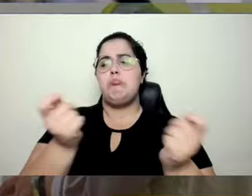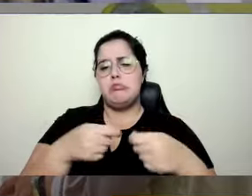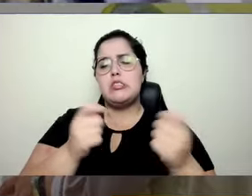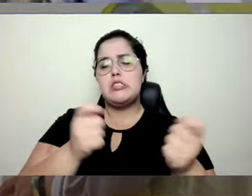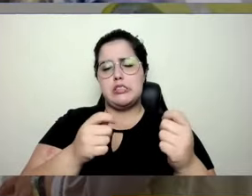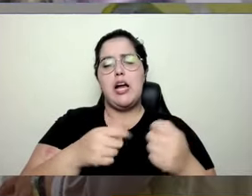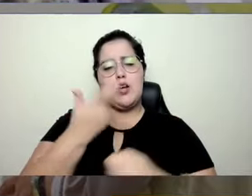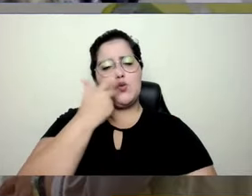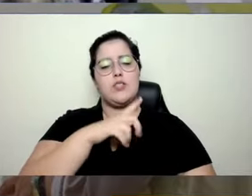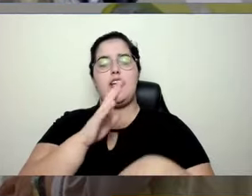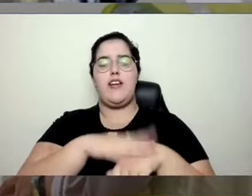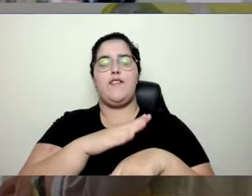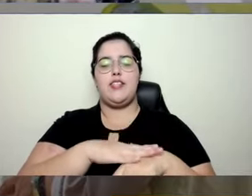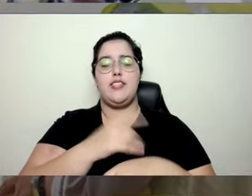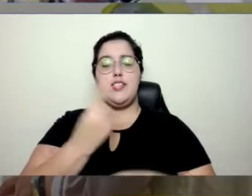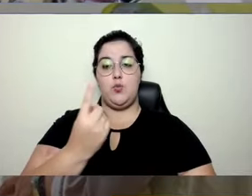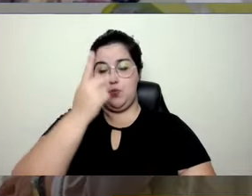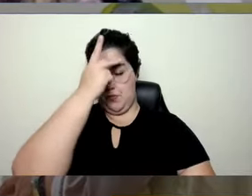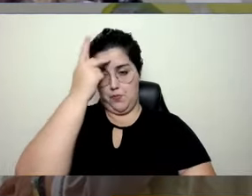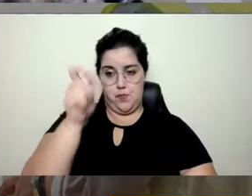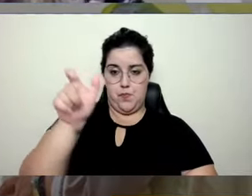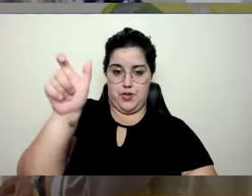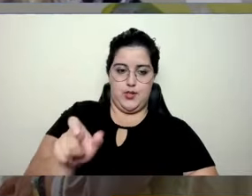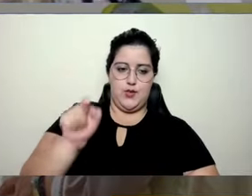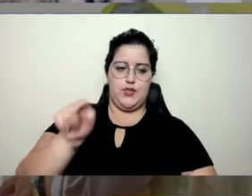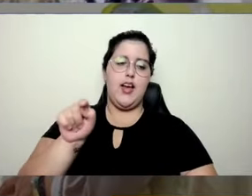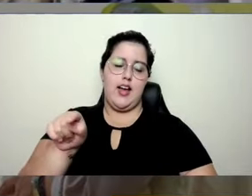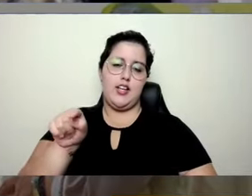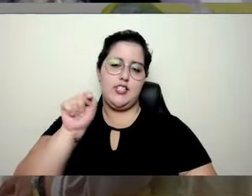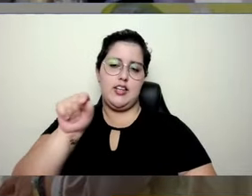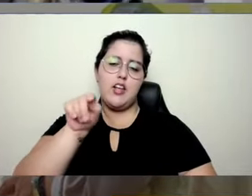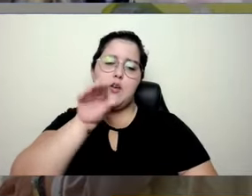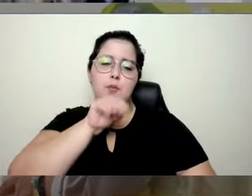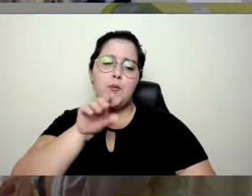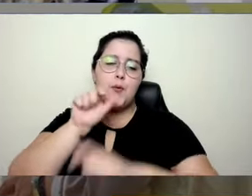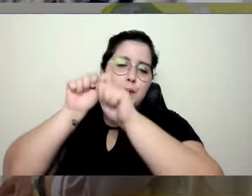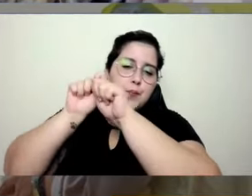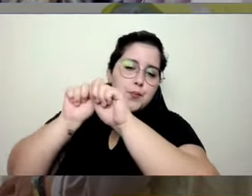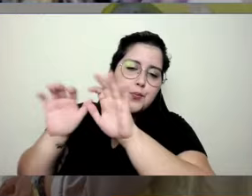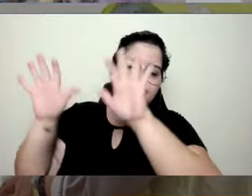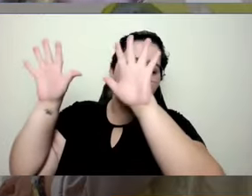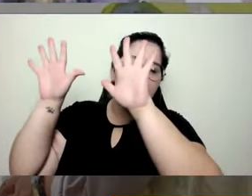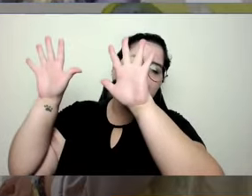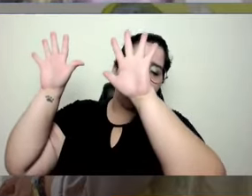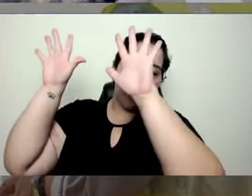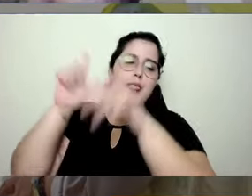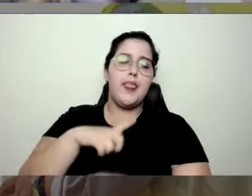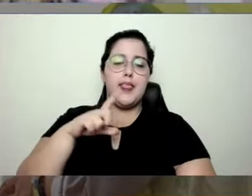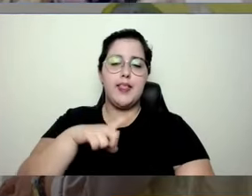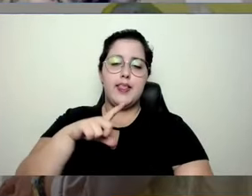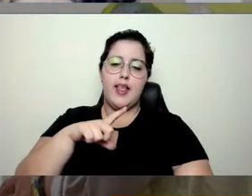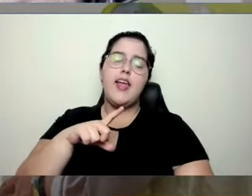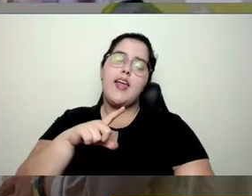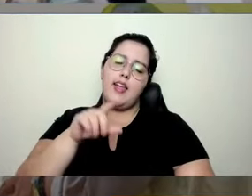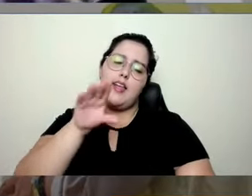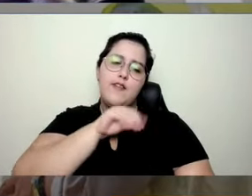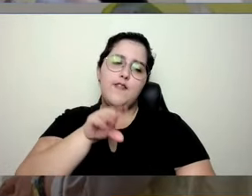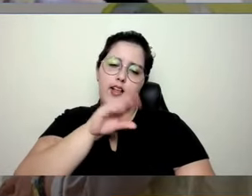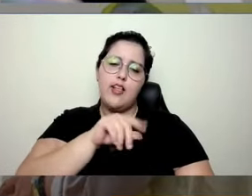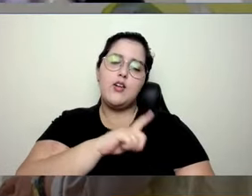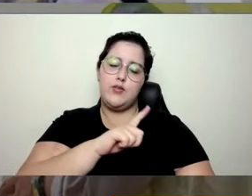sim, um personagem, a fala saindo da boca, um cenário. quando você está falando